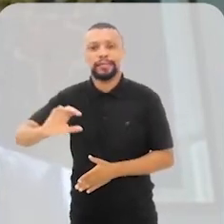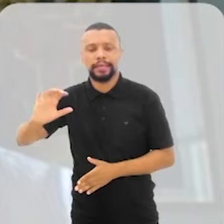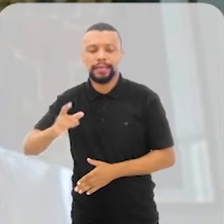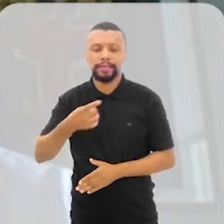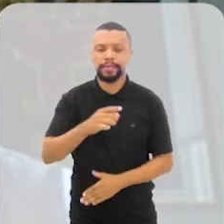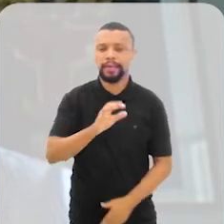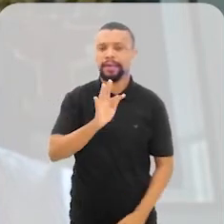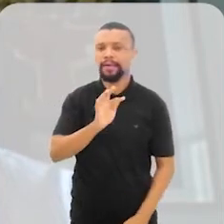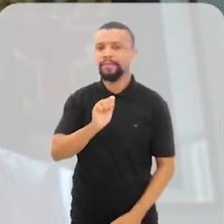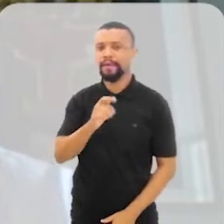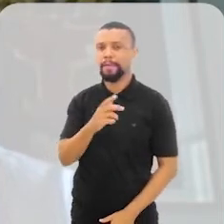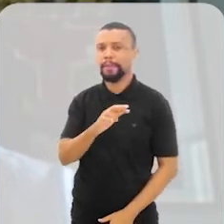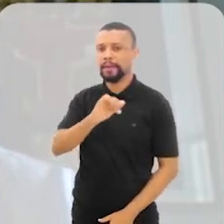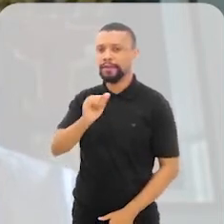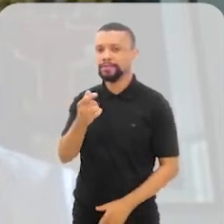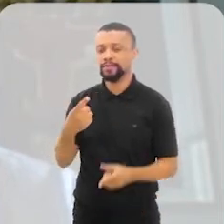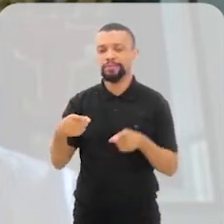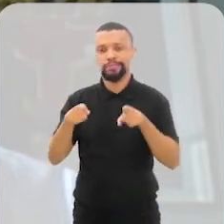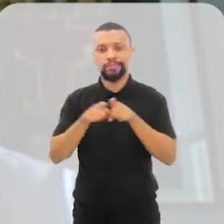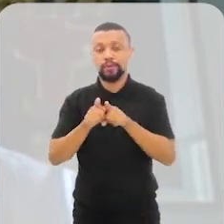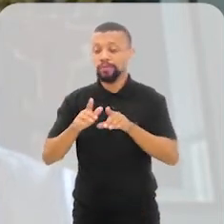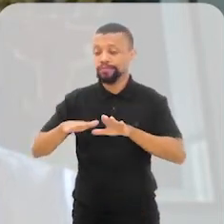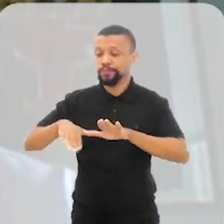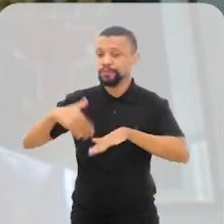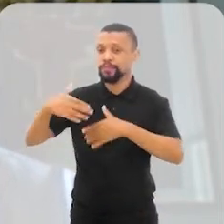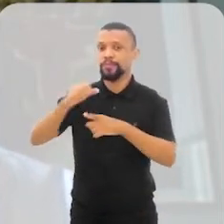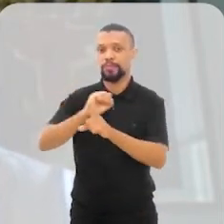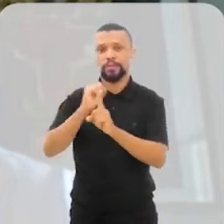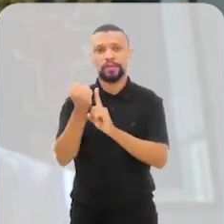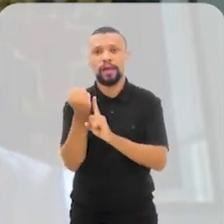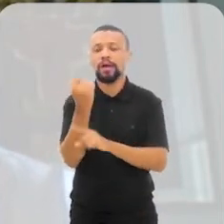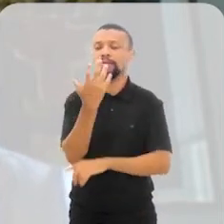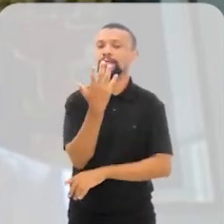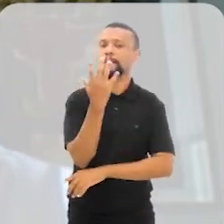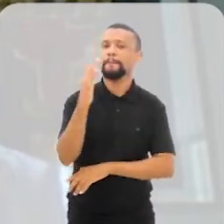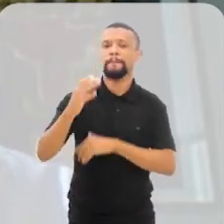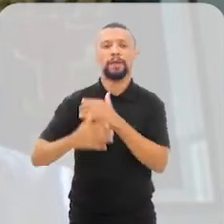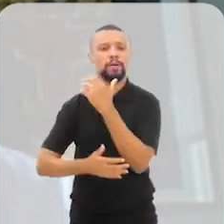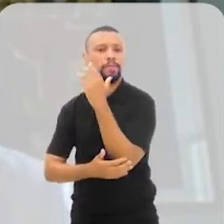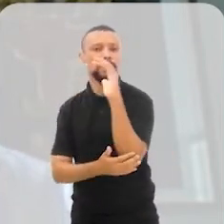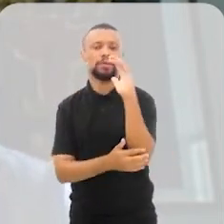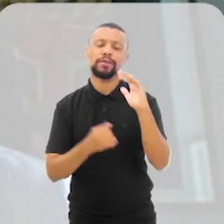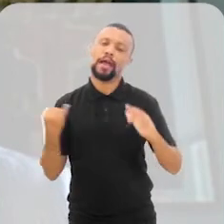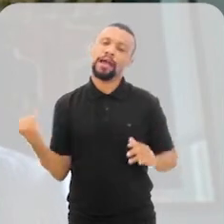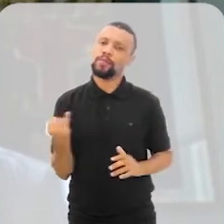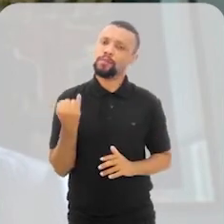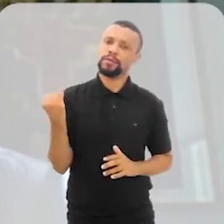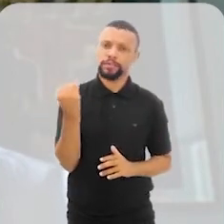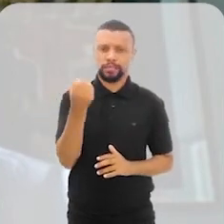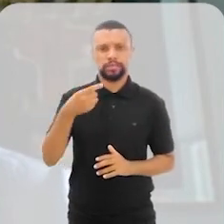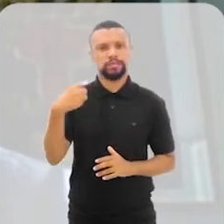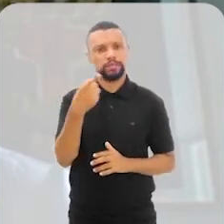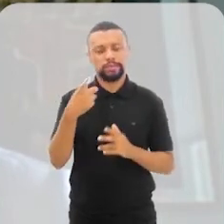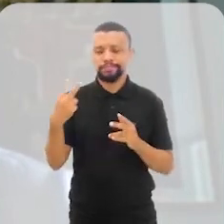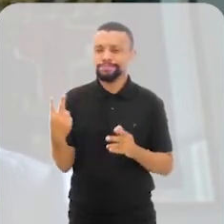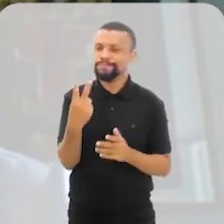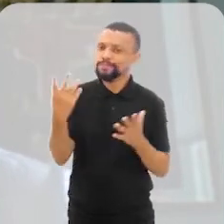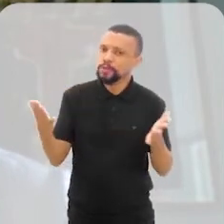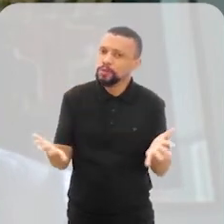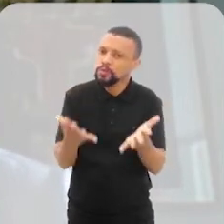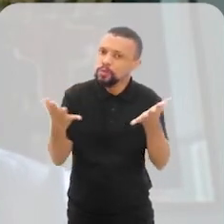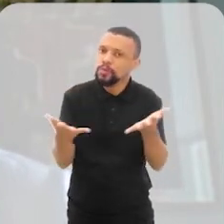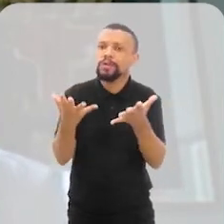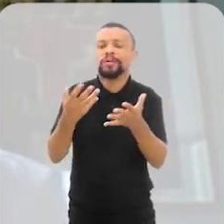o compromisso da FAPERG com o desenvolvimento social e com o meio ambiente é algo fundamental e que tem sido